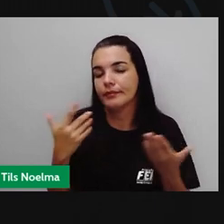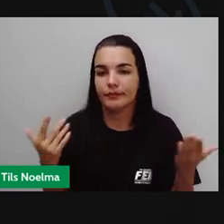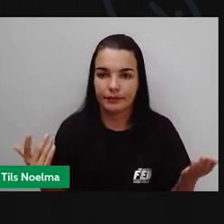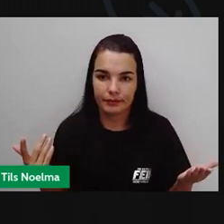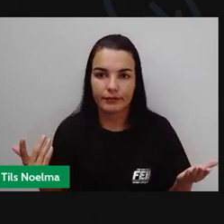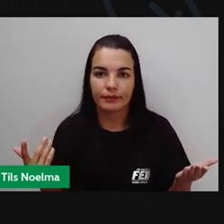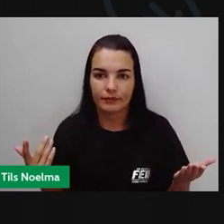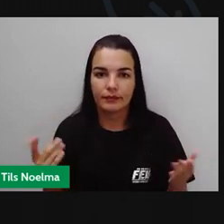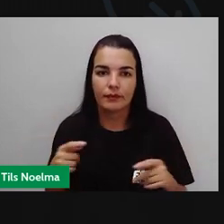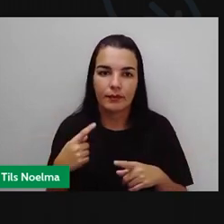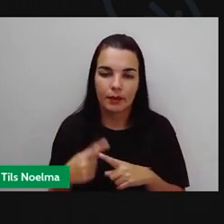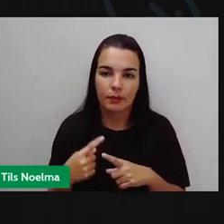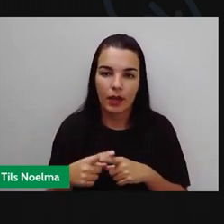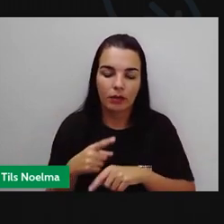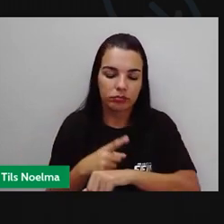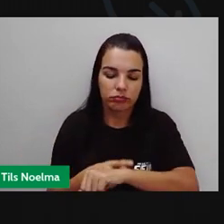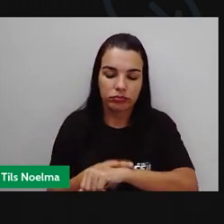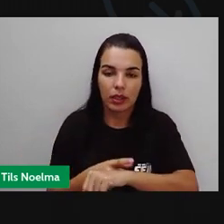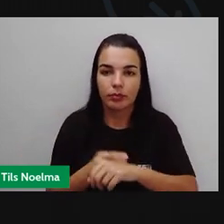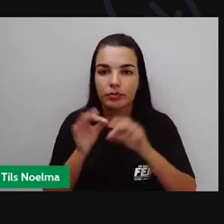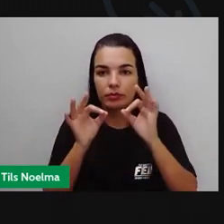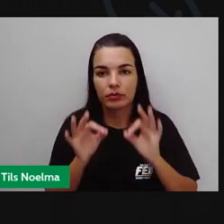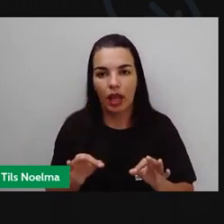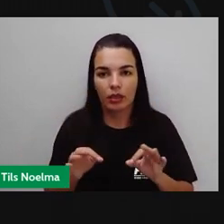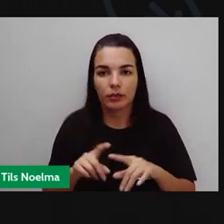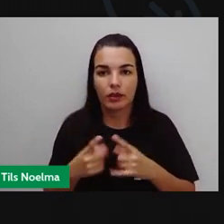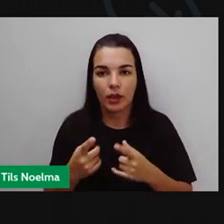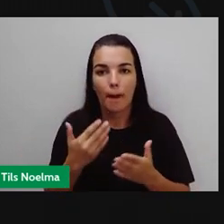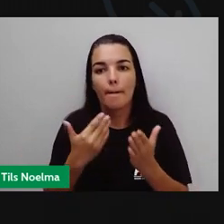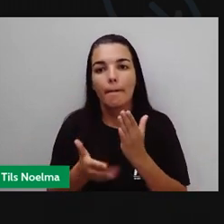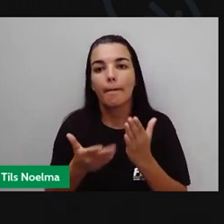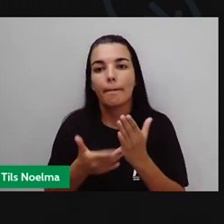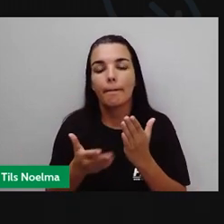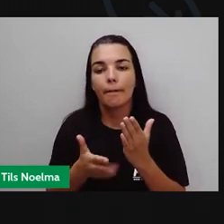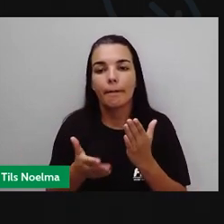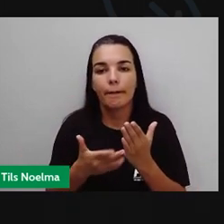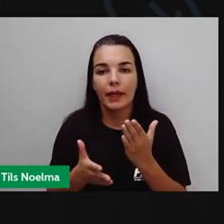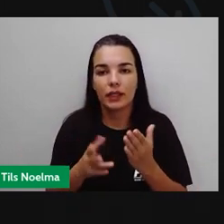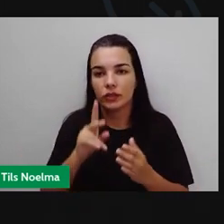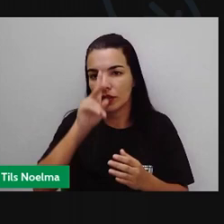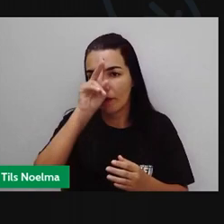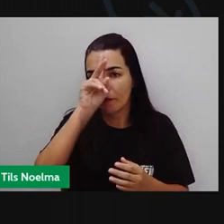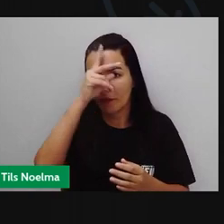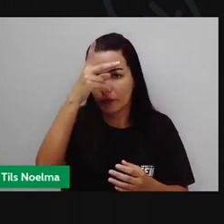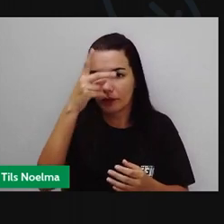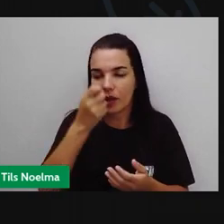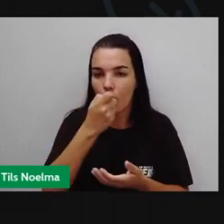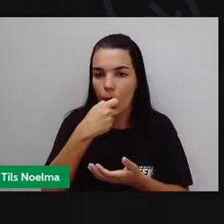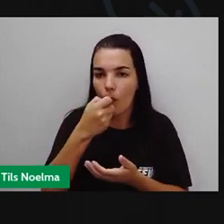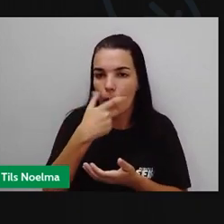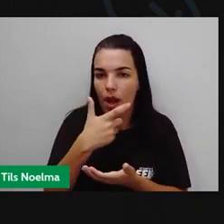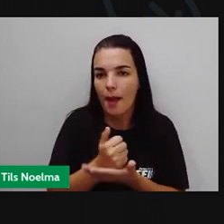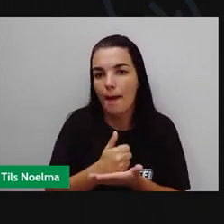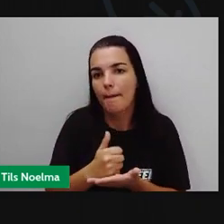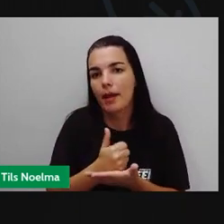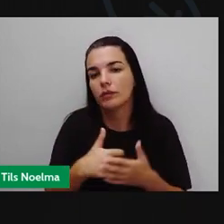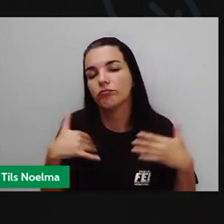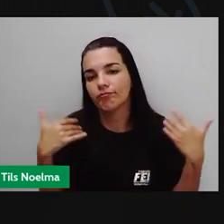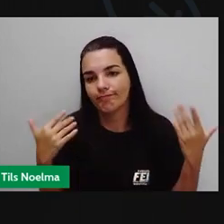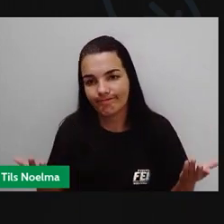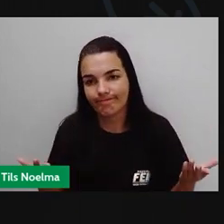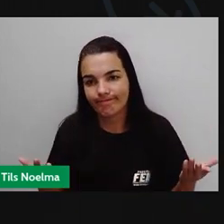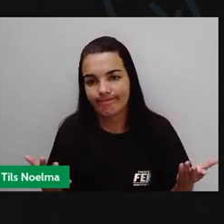por você não ter tomado no período correto, pra que se extinguissem essas bactérias. E ocorre apenas aí